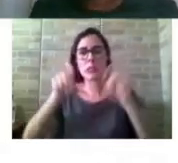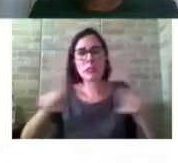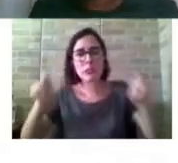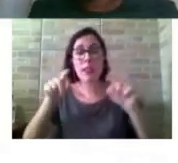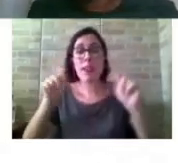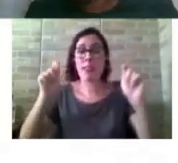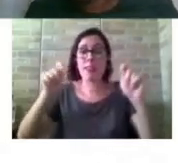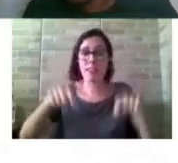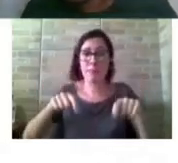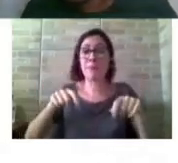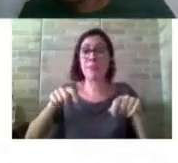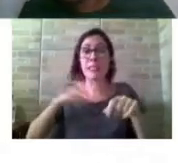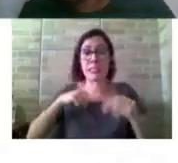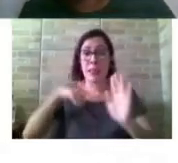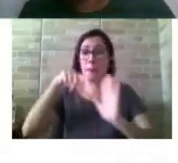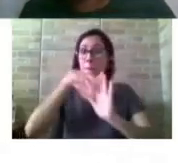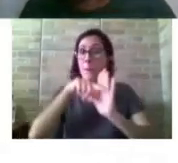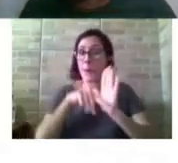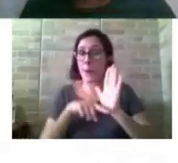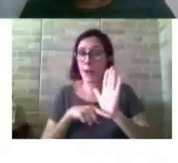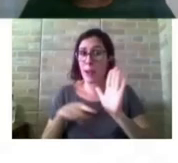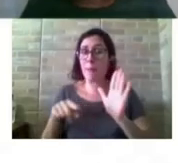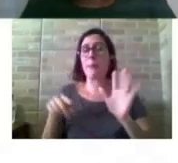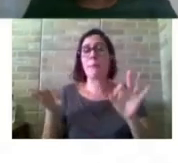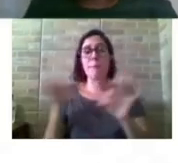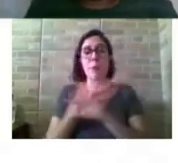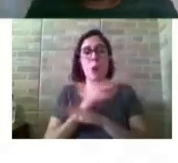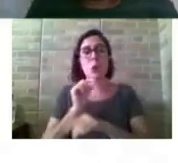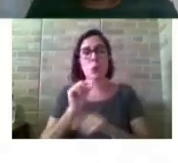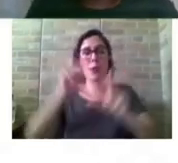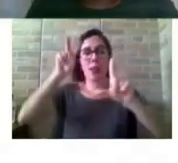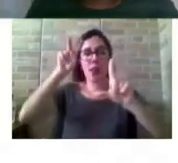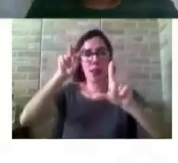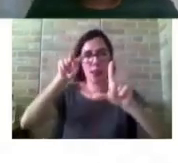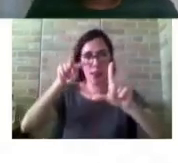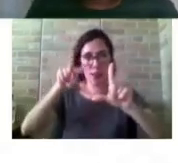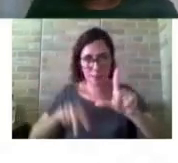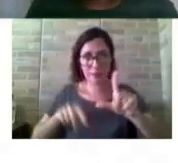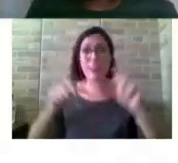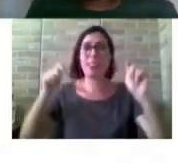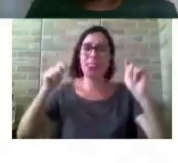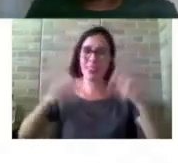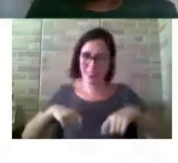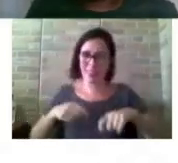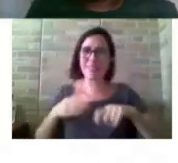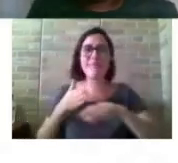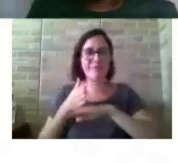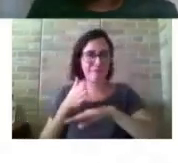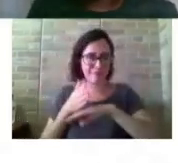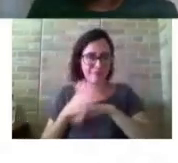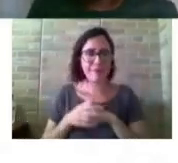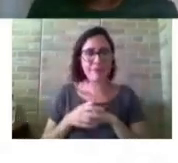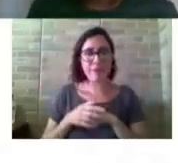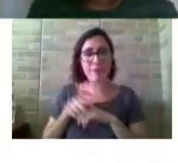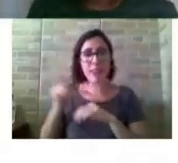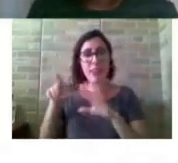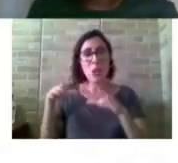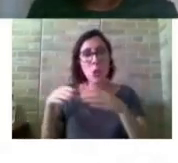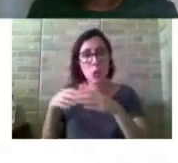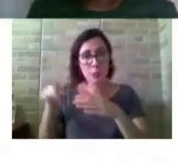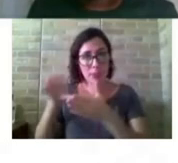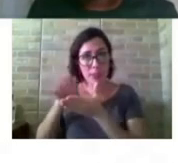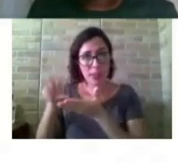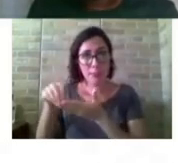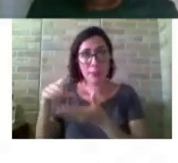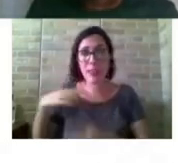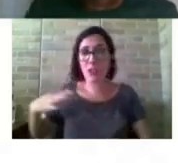possa ter a acessibilidade devida. Então, no NAP, nós temos uma equipe de bolsistas voluntários que realizam essa